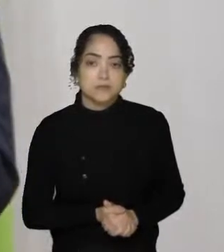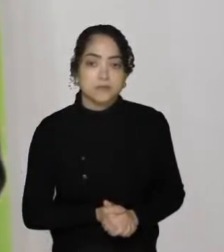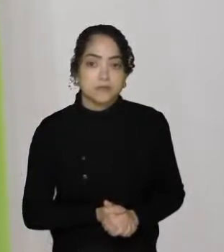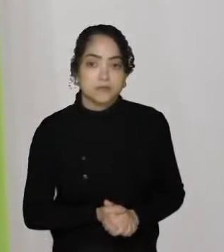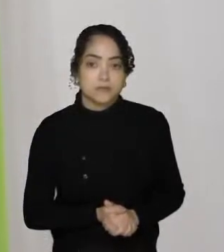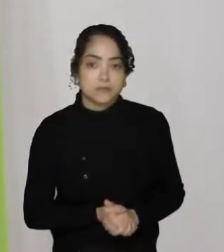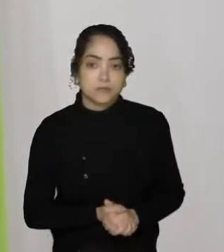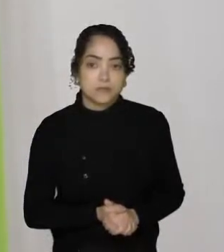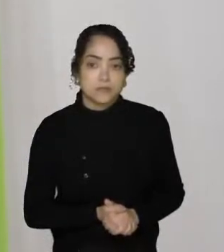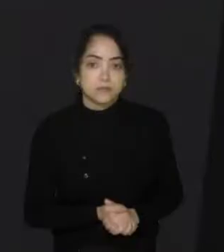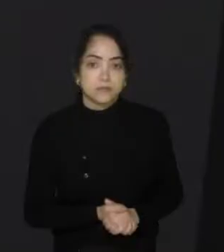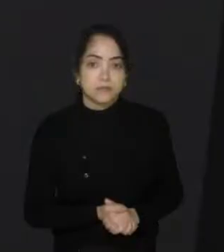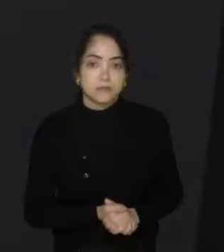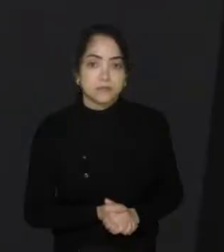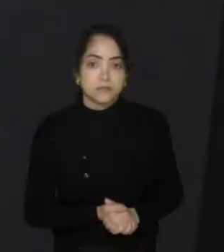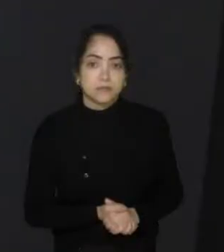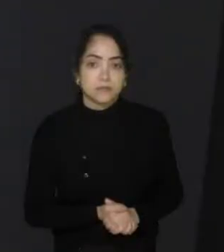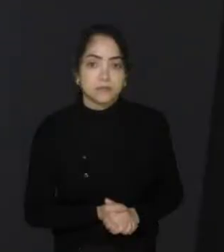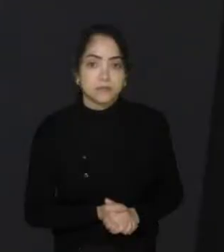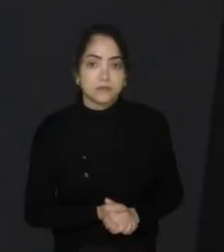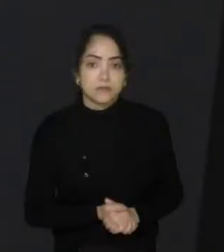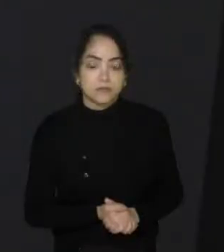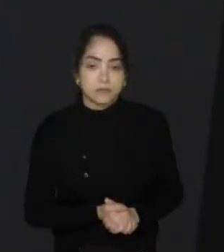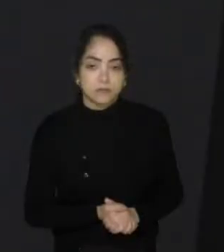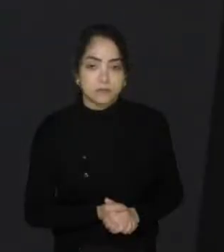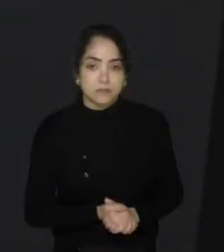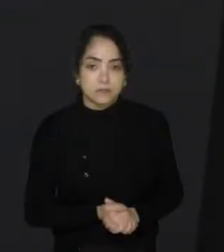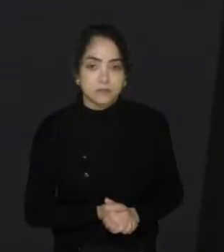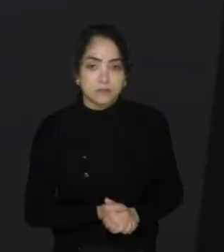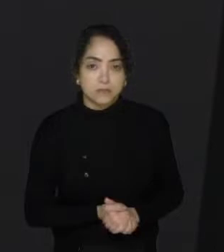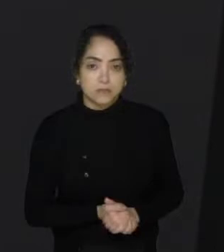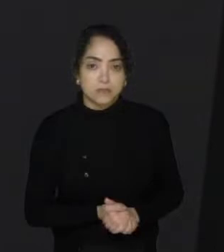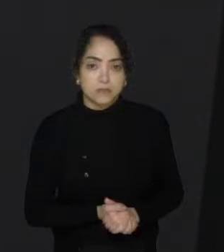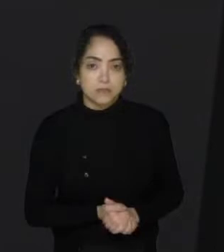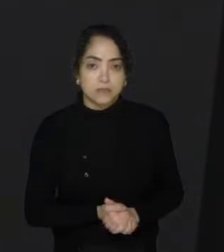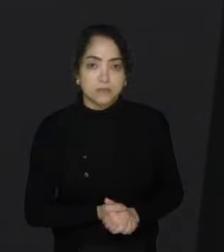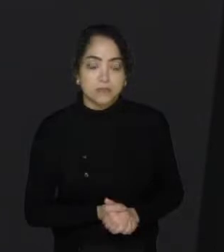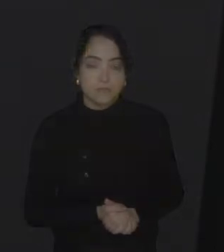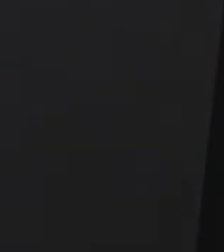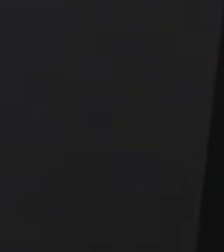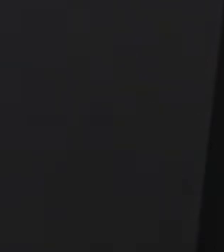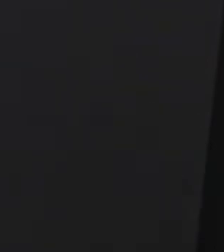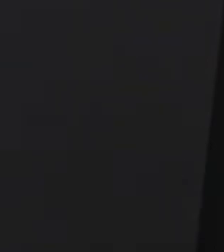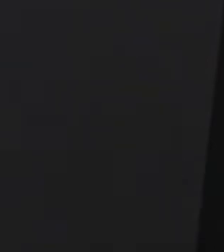Porque saiu com a crista alta e voltou para casa com o rabo entre as pernas.